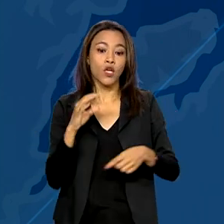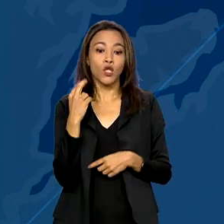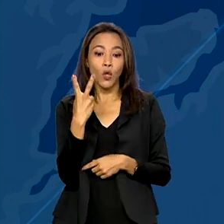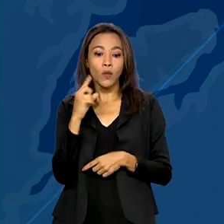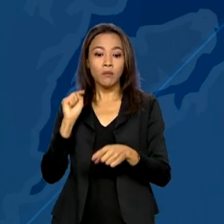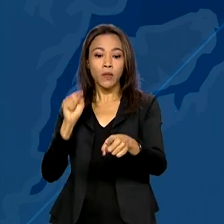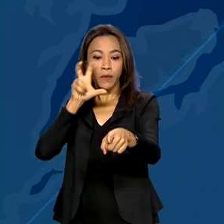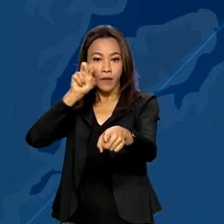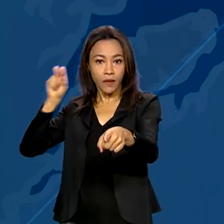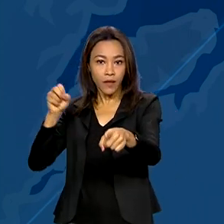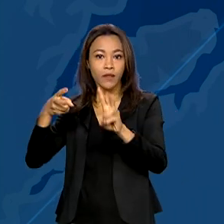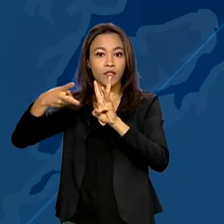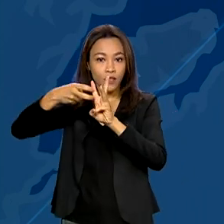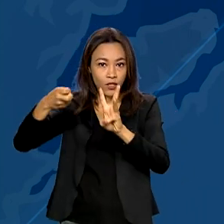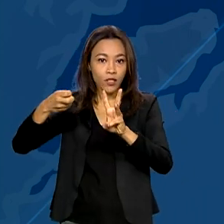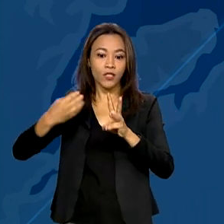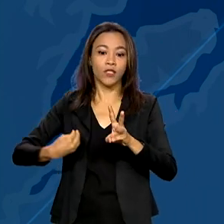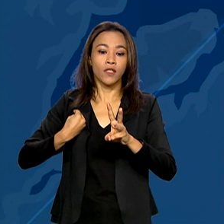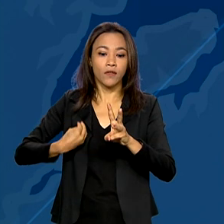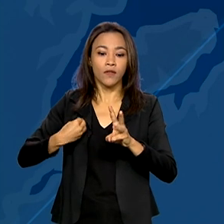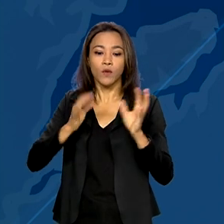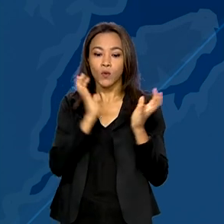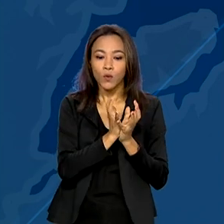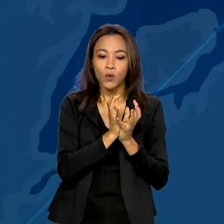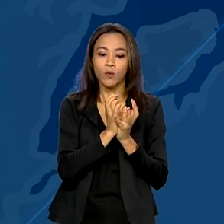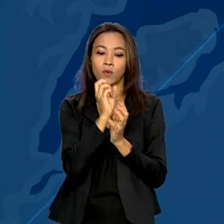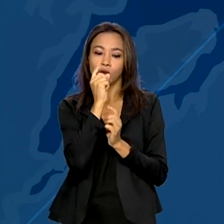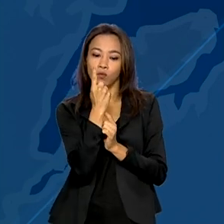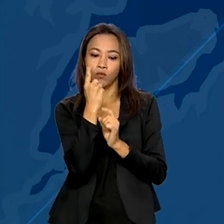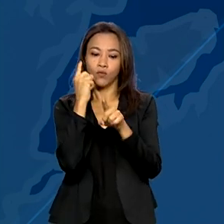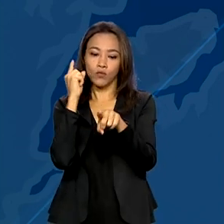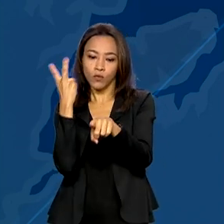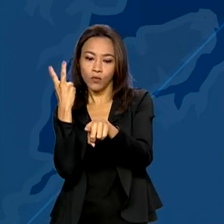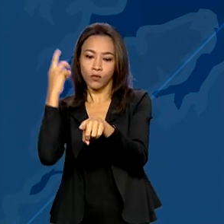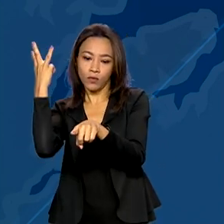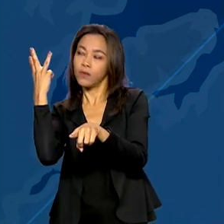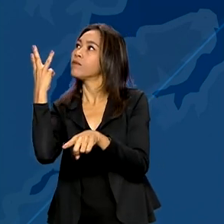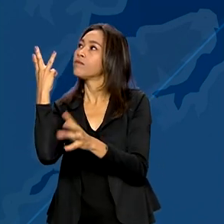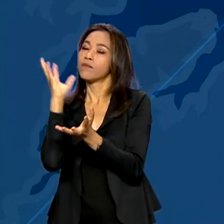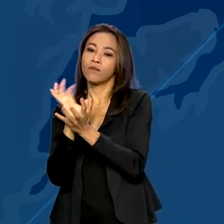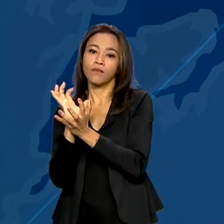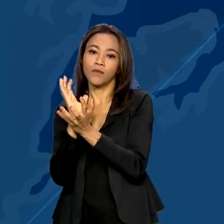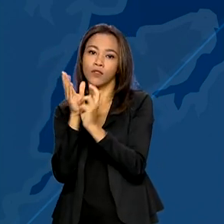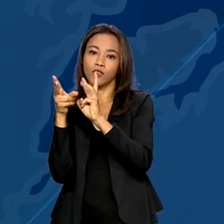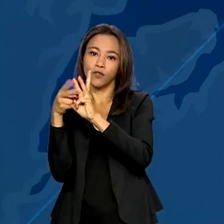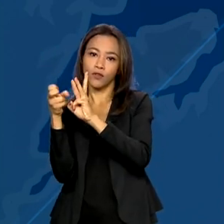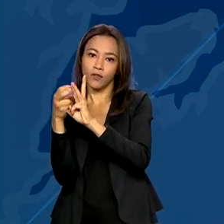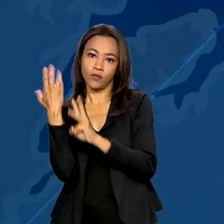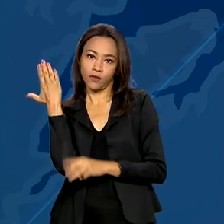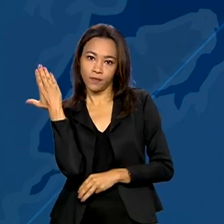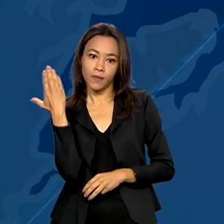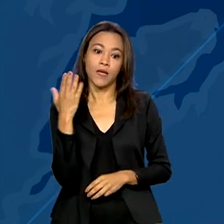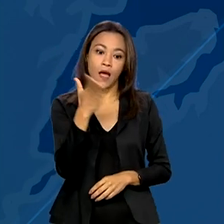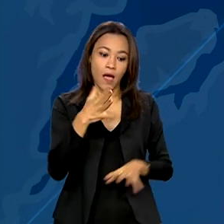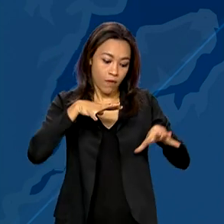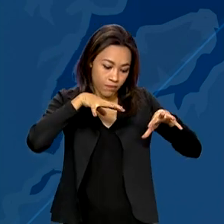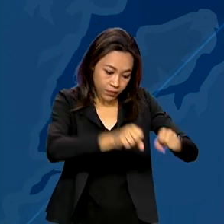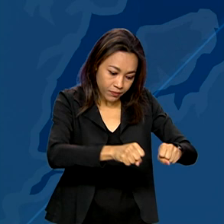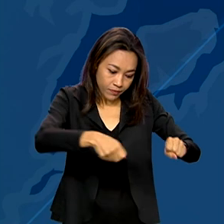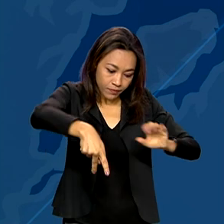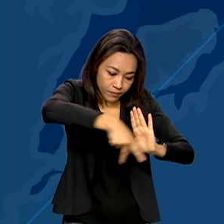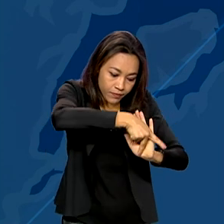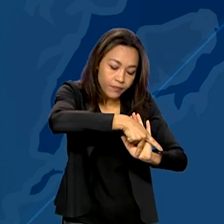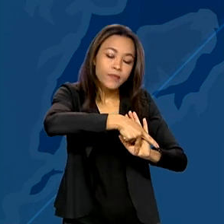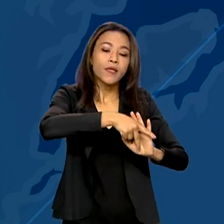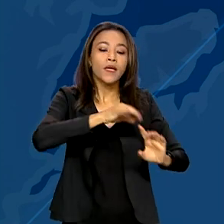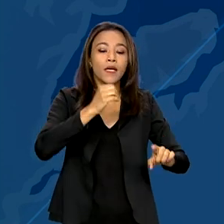indígenas das etnias Tembé, Timbira e Capor. A área foi demarcada como reserva indígena em